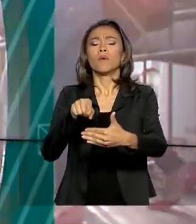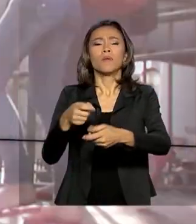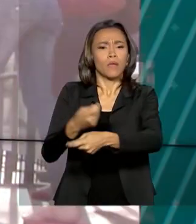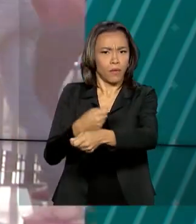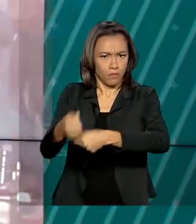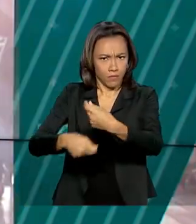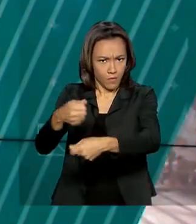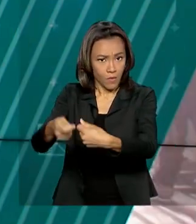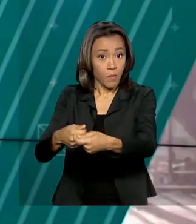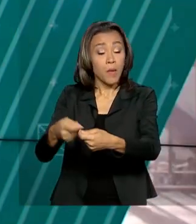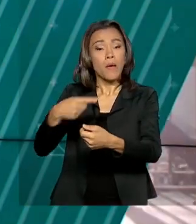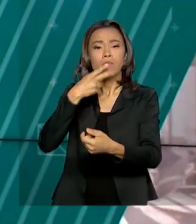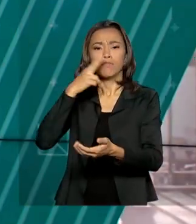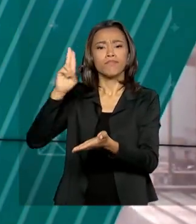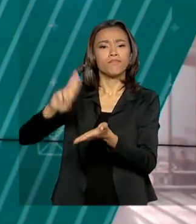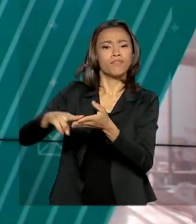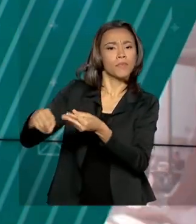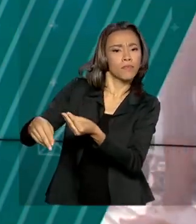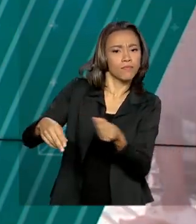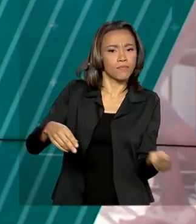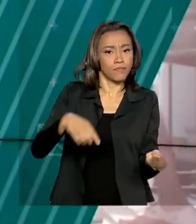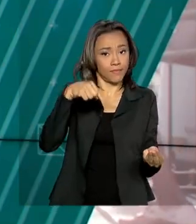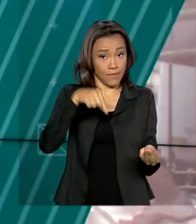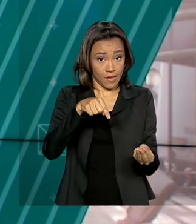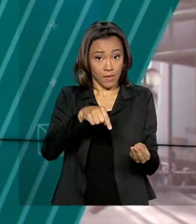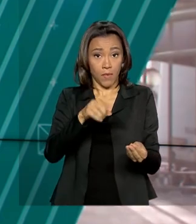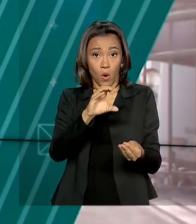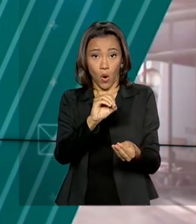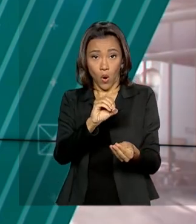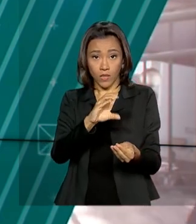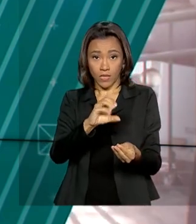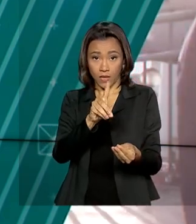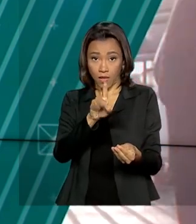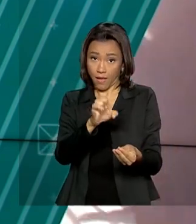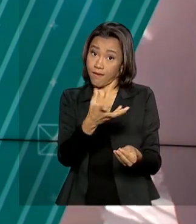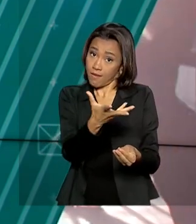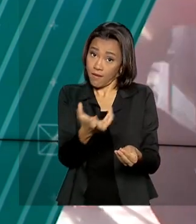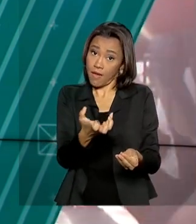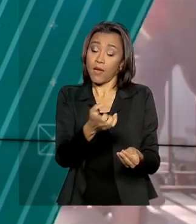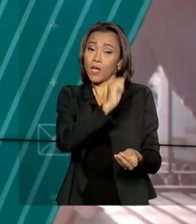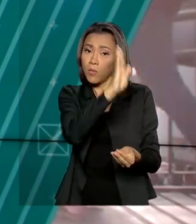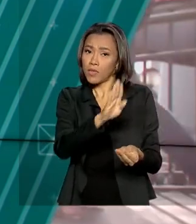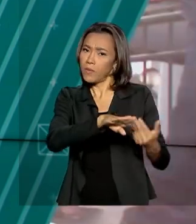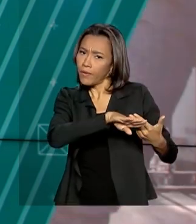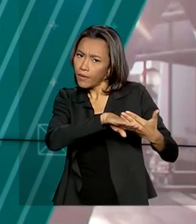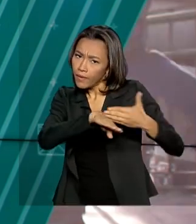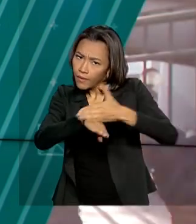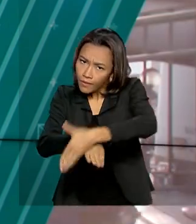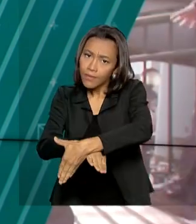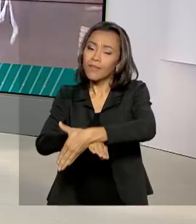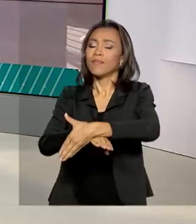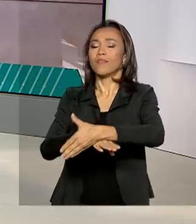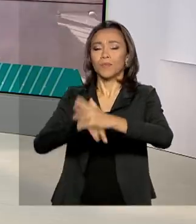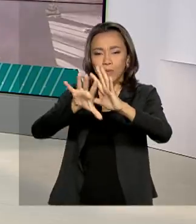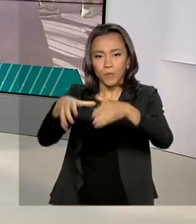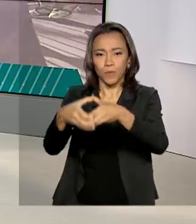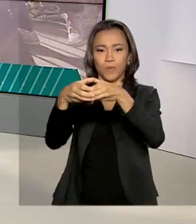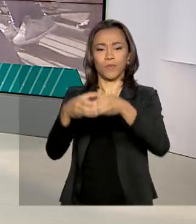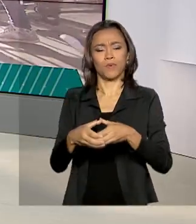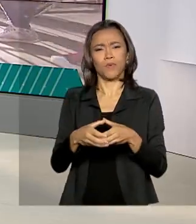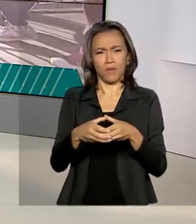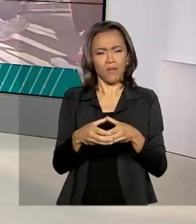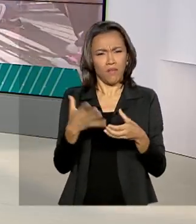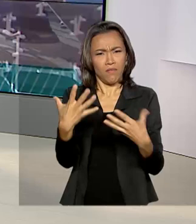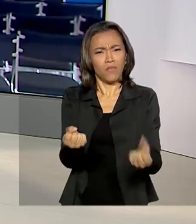enviou carta à OCDE comunicando que quer o Brasil como próximo país a iniciar o processo de adesão. Vamos